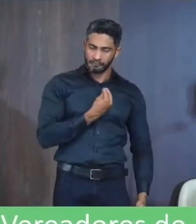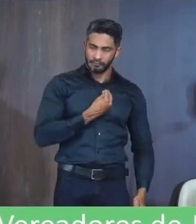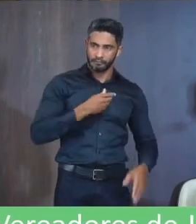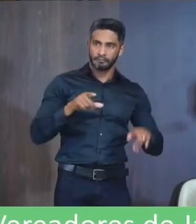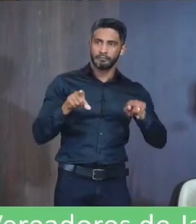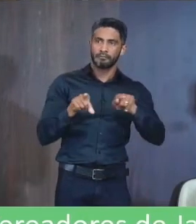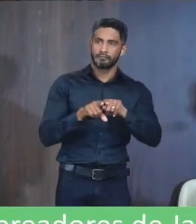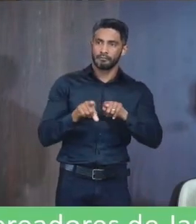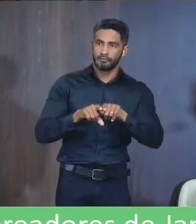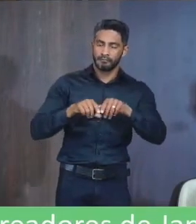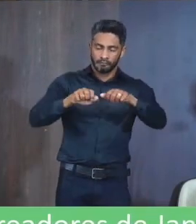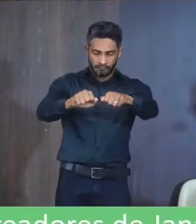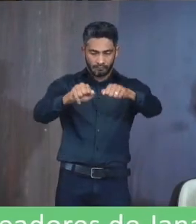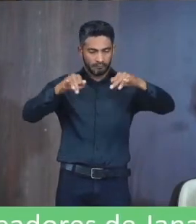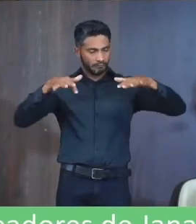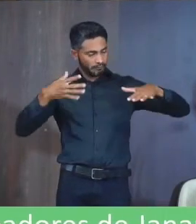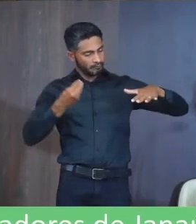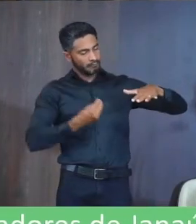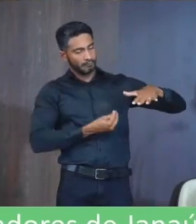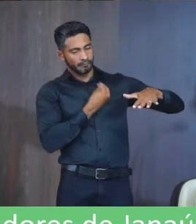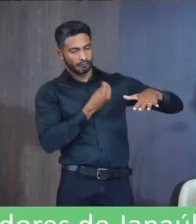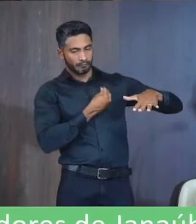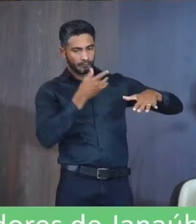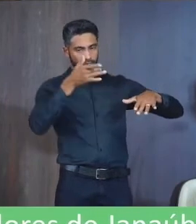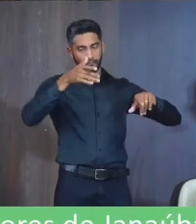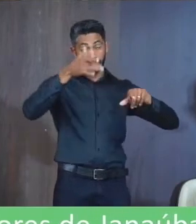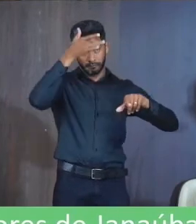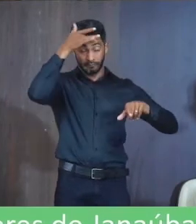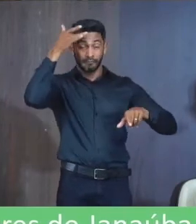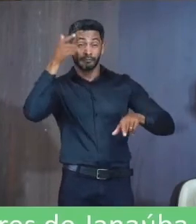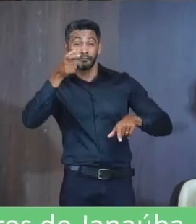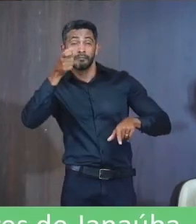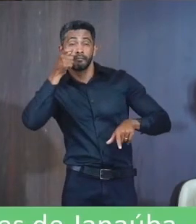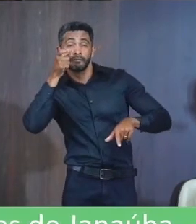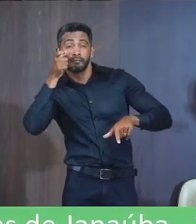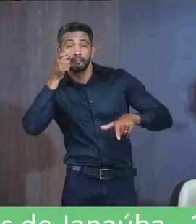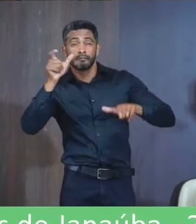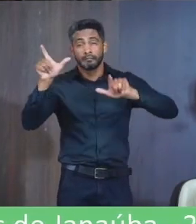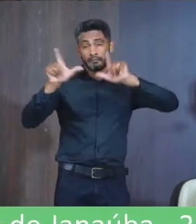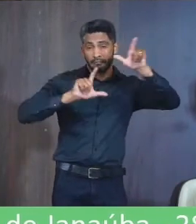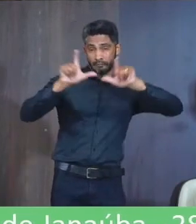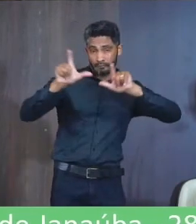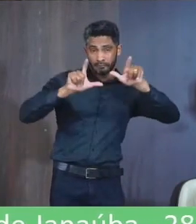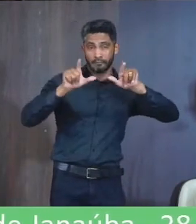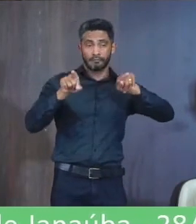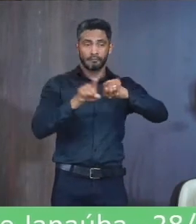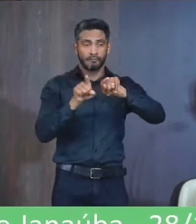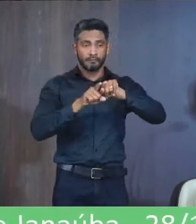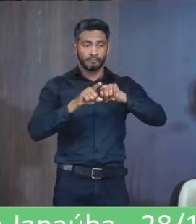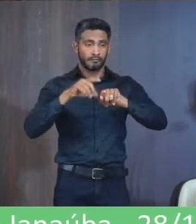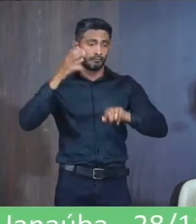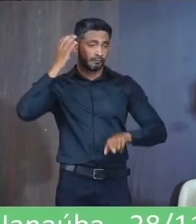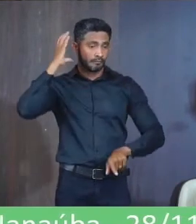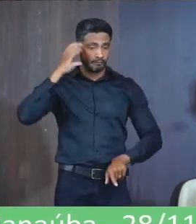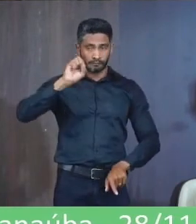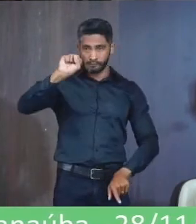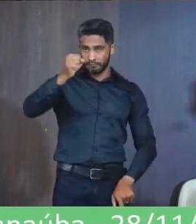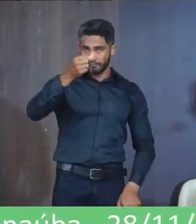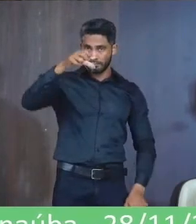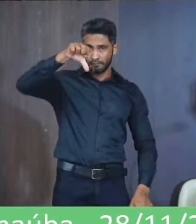cumprimentar Também o público Aqui presente O pessoal da TV O pessoal do rádio Da 89,9 Também agora